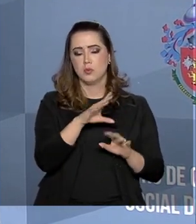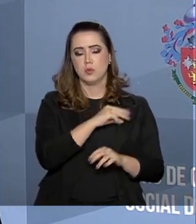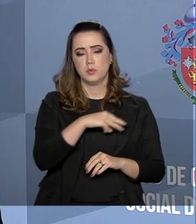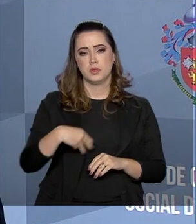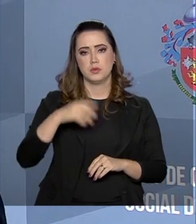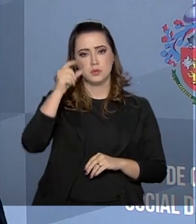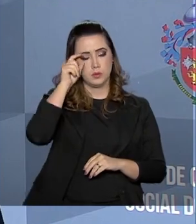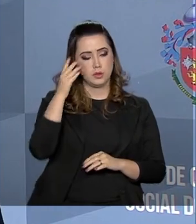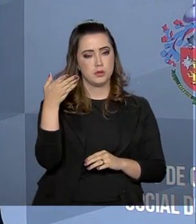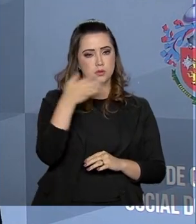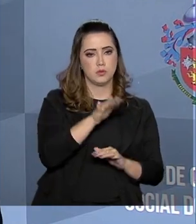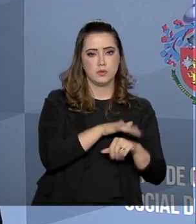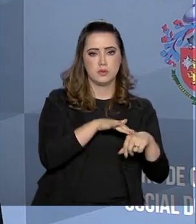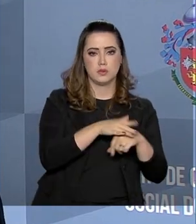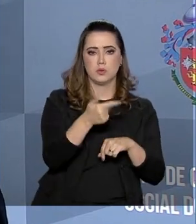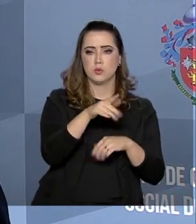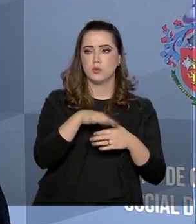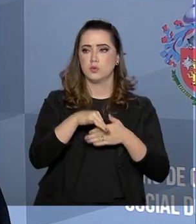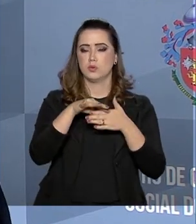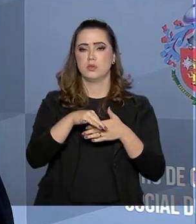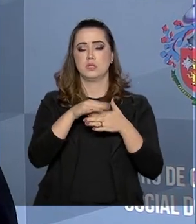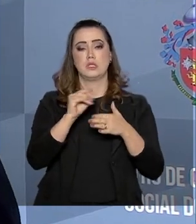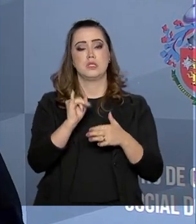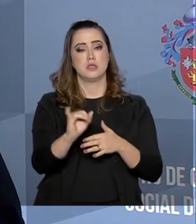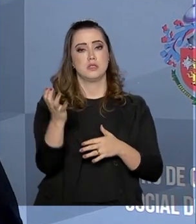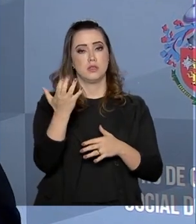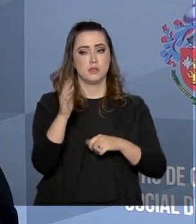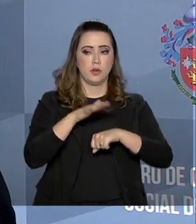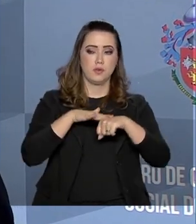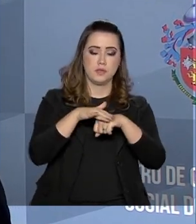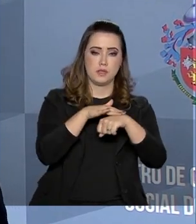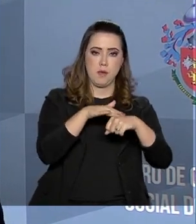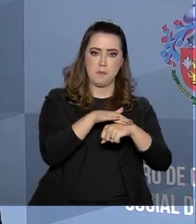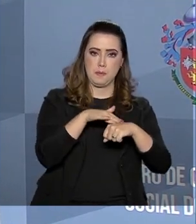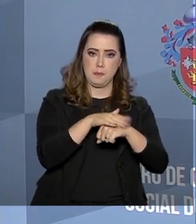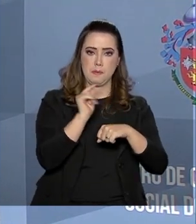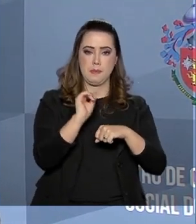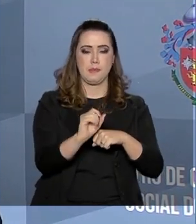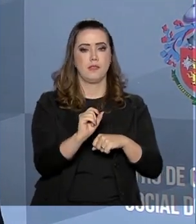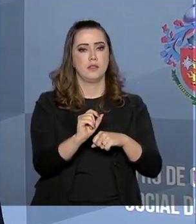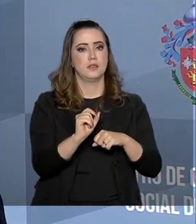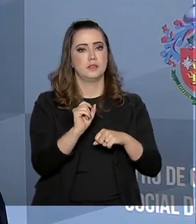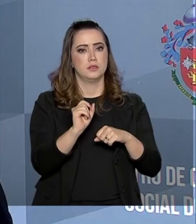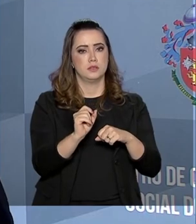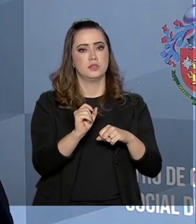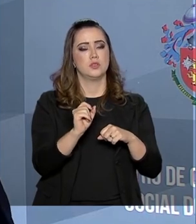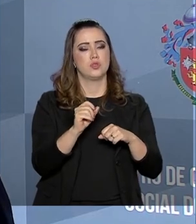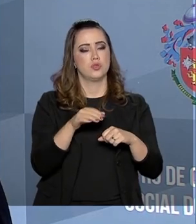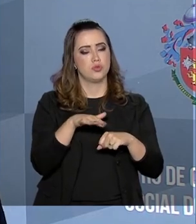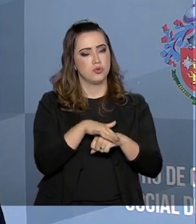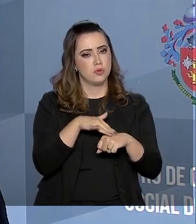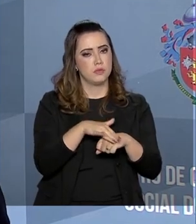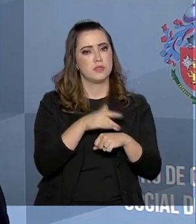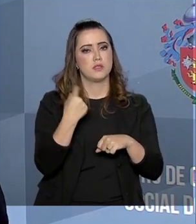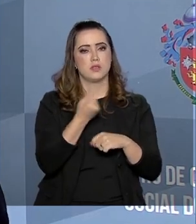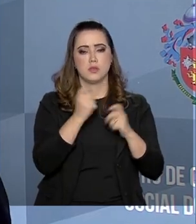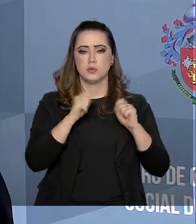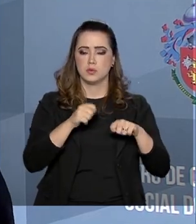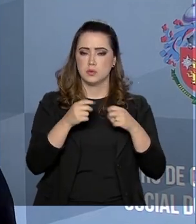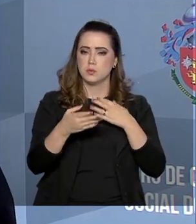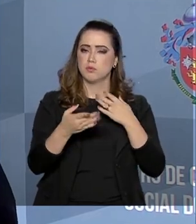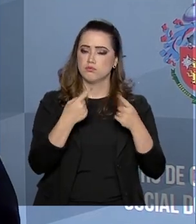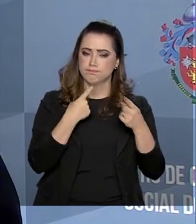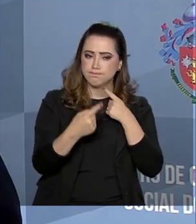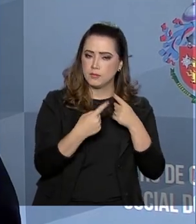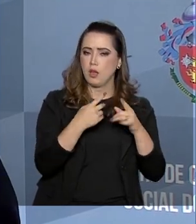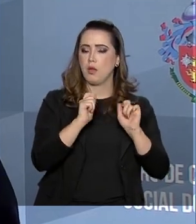é o homem da economia, trazer demais lideranças. E quem quiser conversar de forma bastante civilizada, nós estamos dispostos a conversar e temos